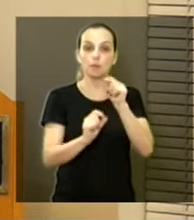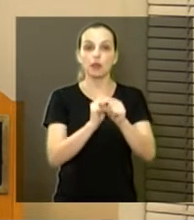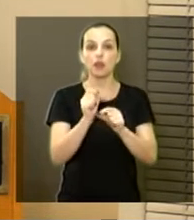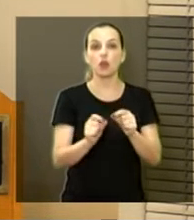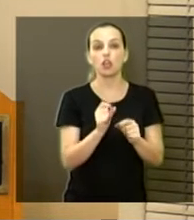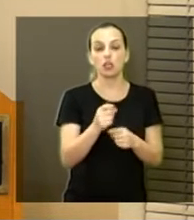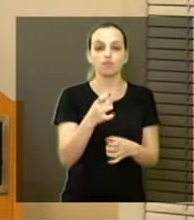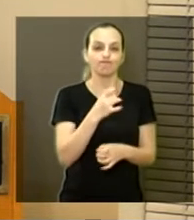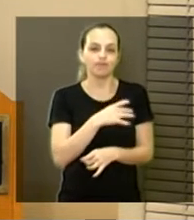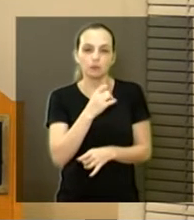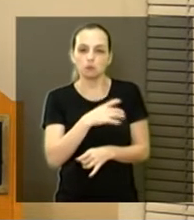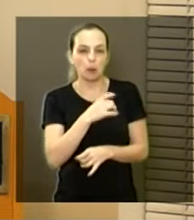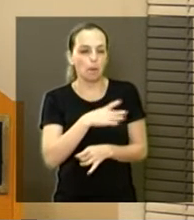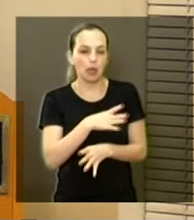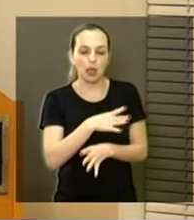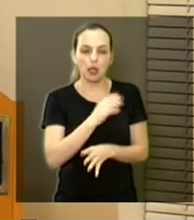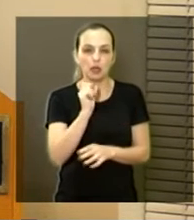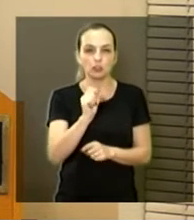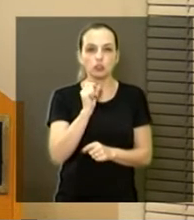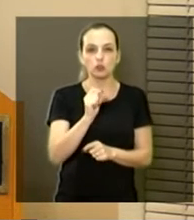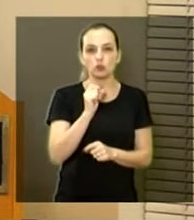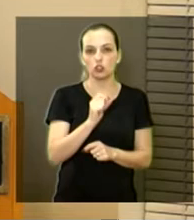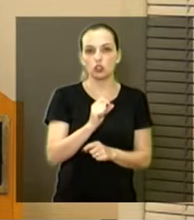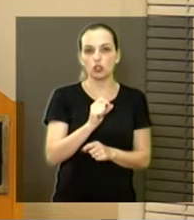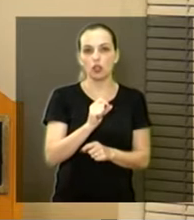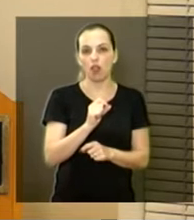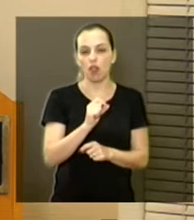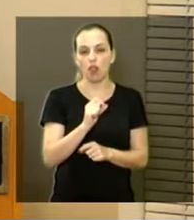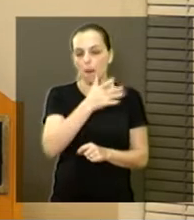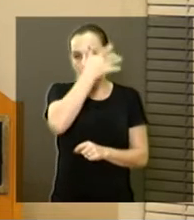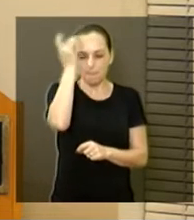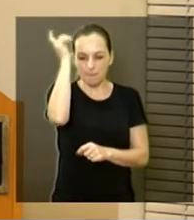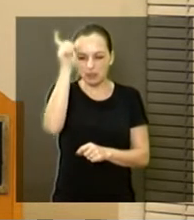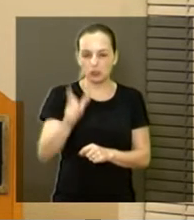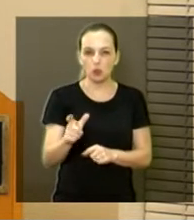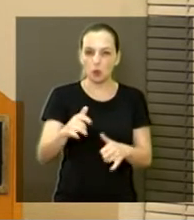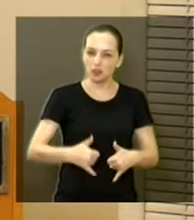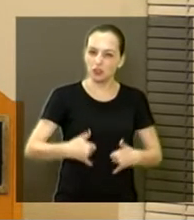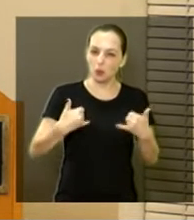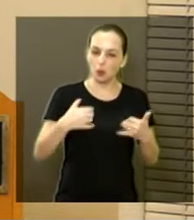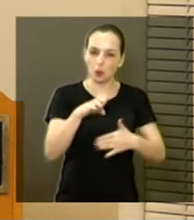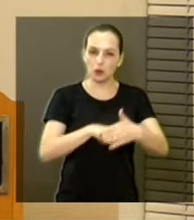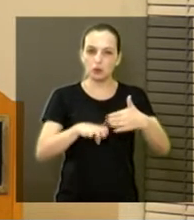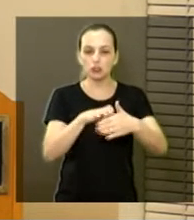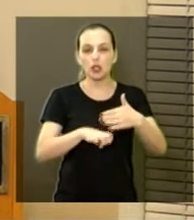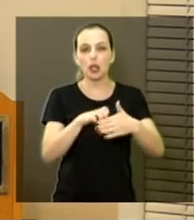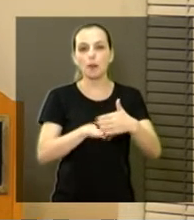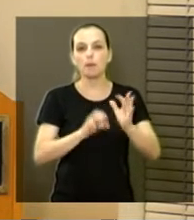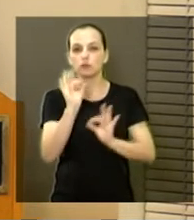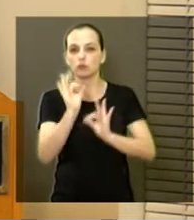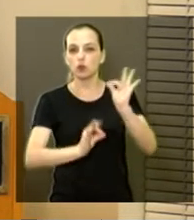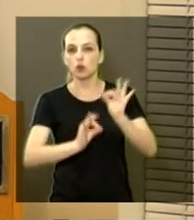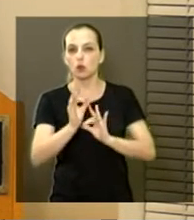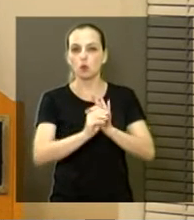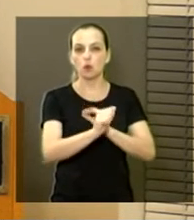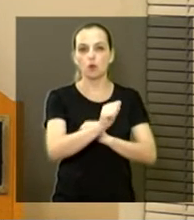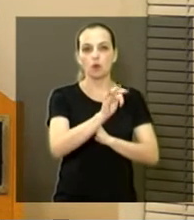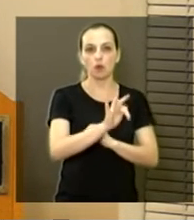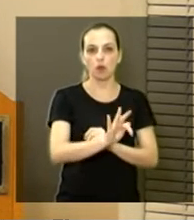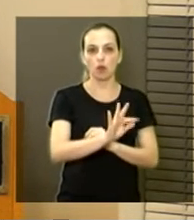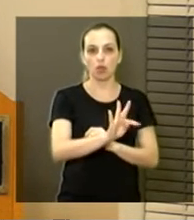receio de lobby, de empresas que mexem com aterro, e